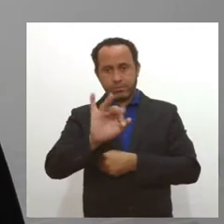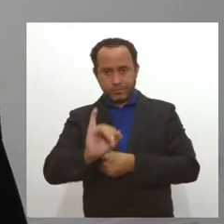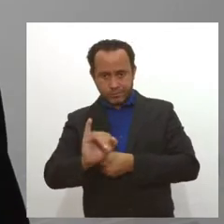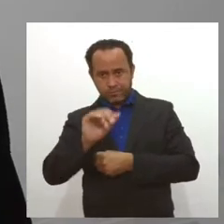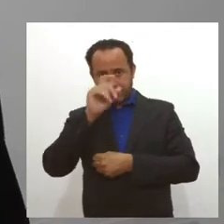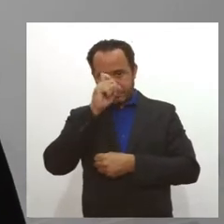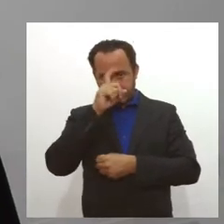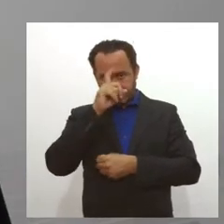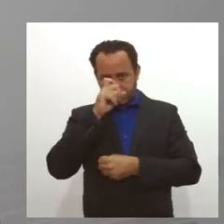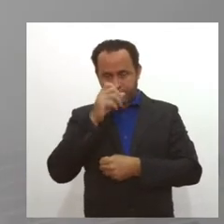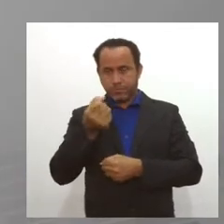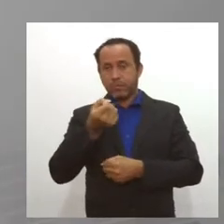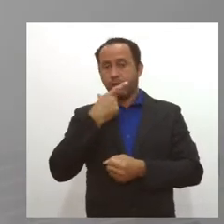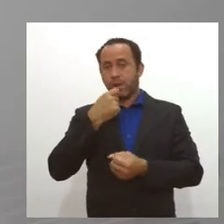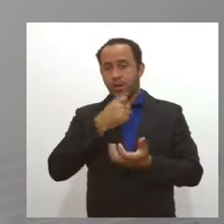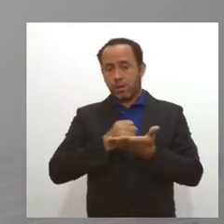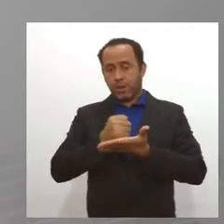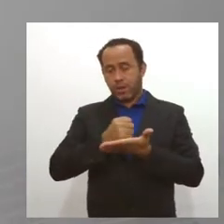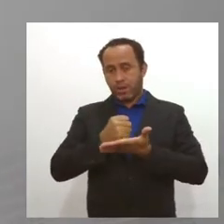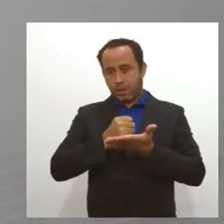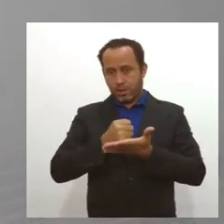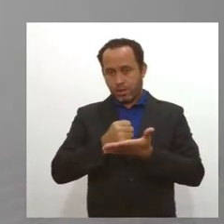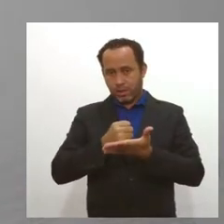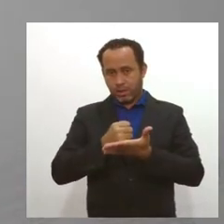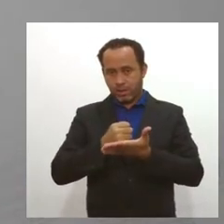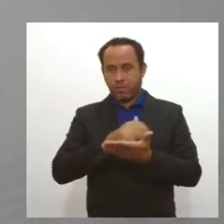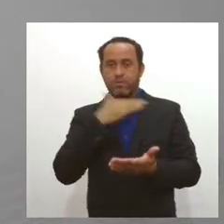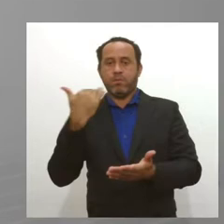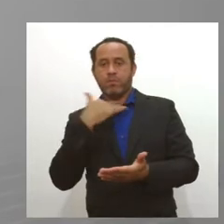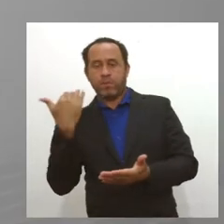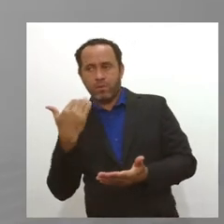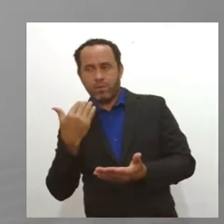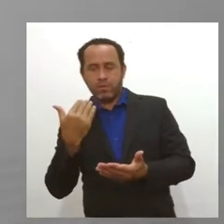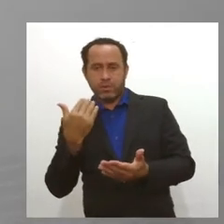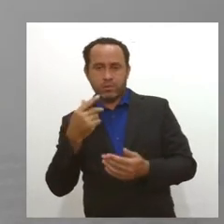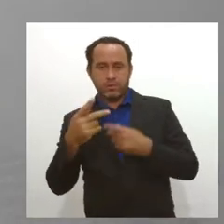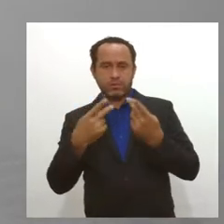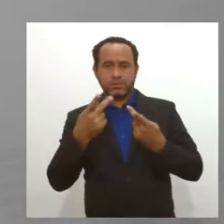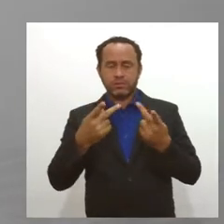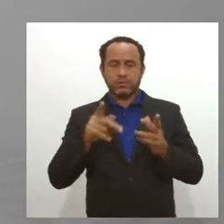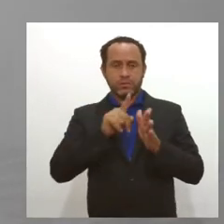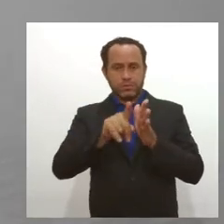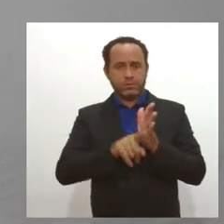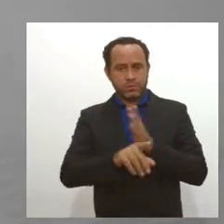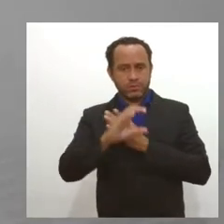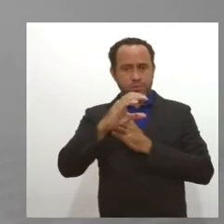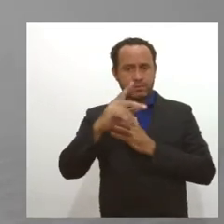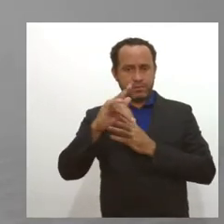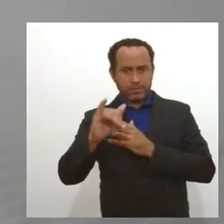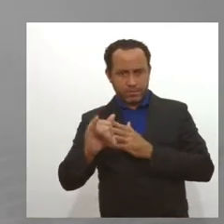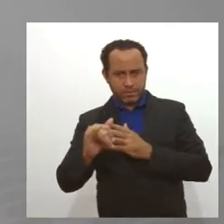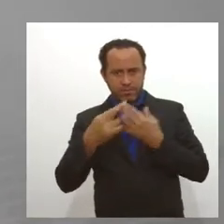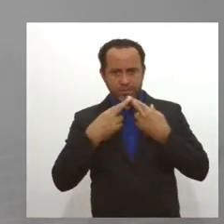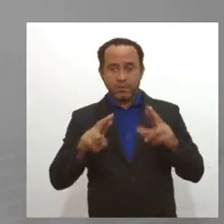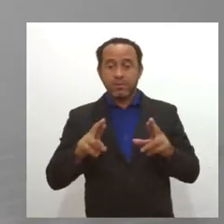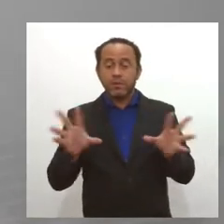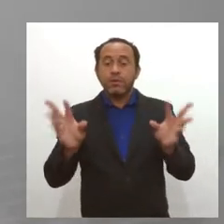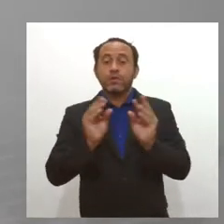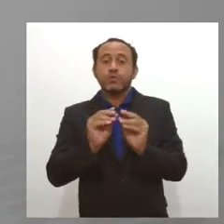falam de medicamentos, leitos, número de óbitos e agora de CPI. E eu me pergunto se isso se resume